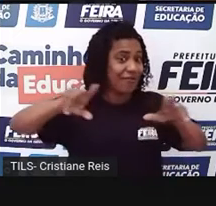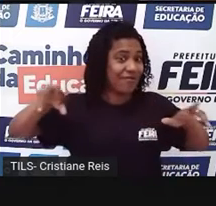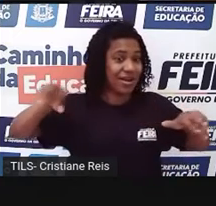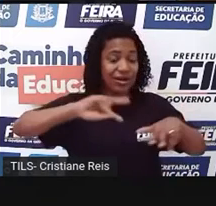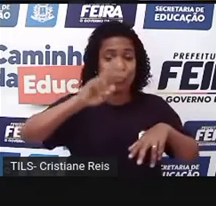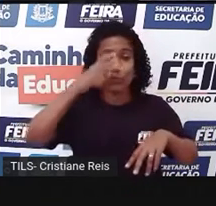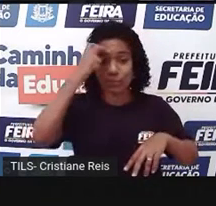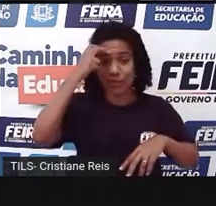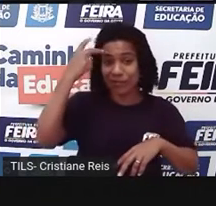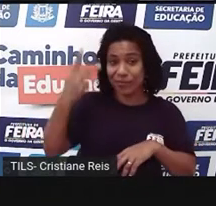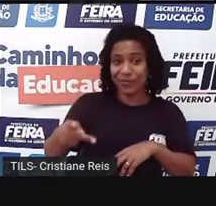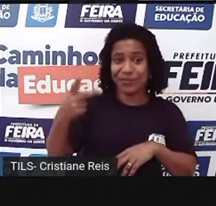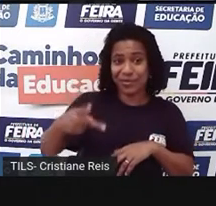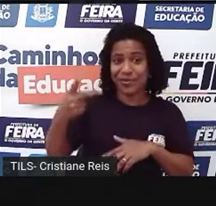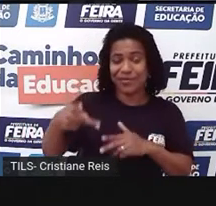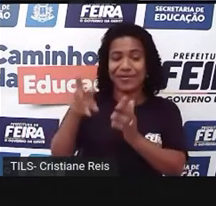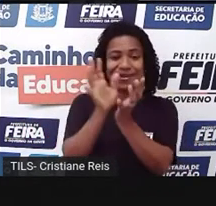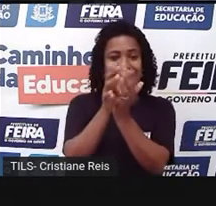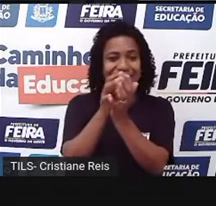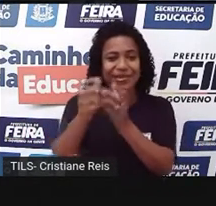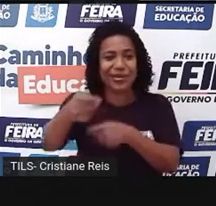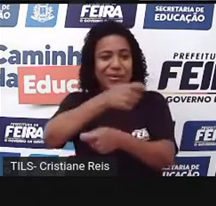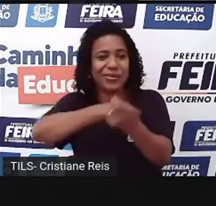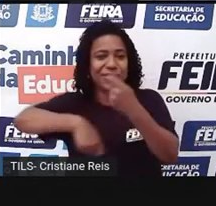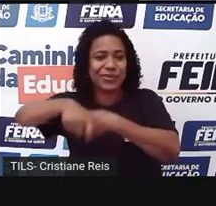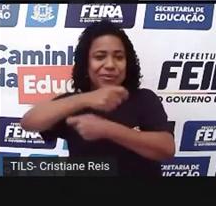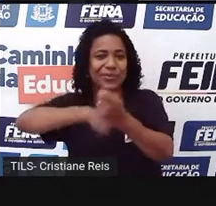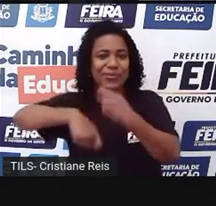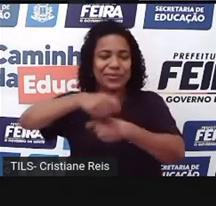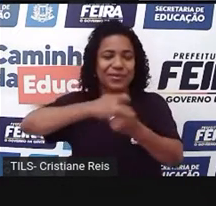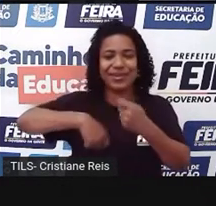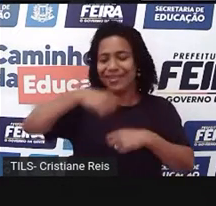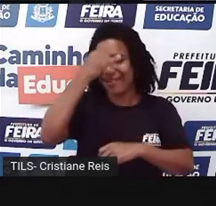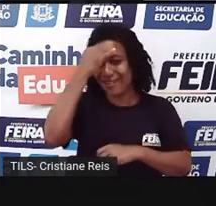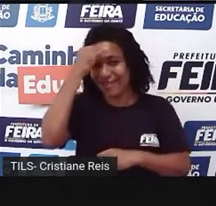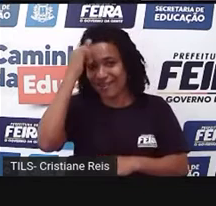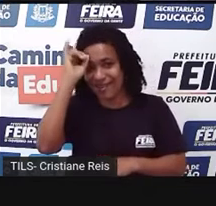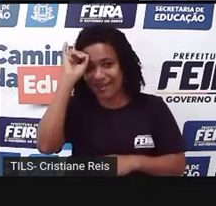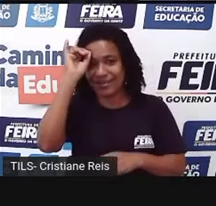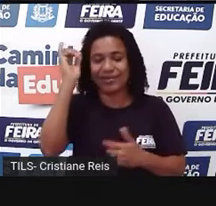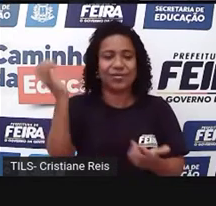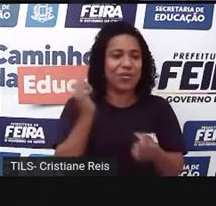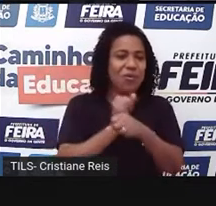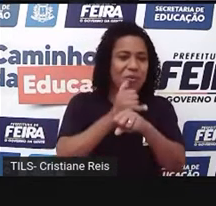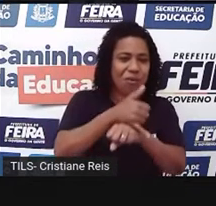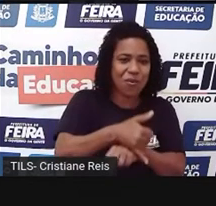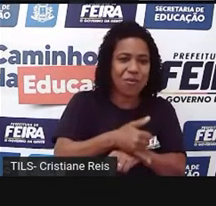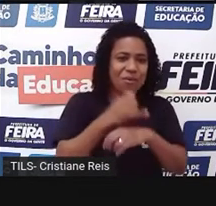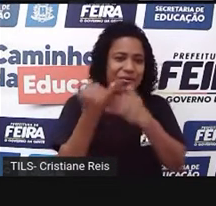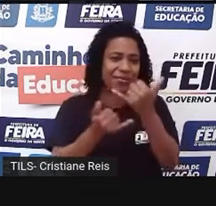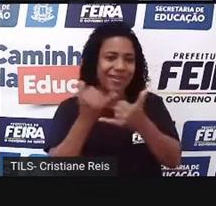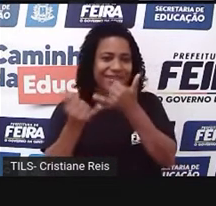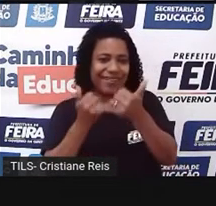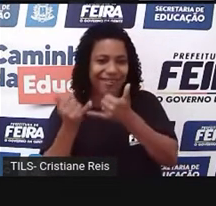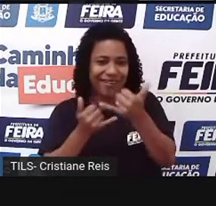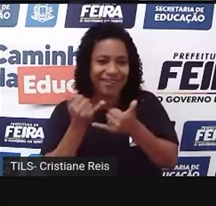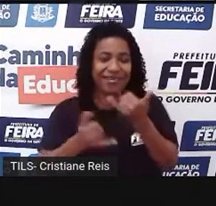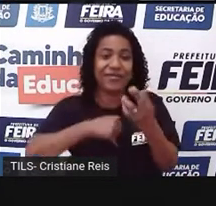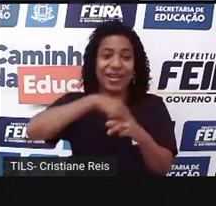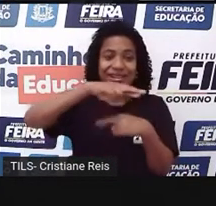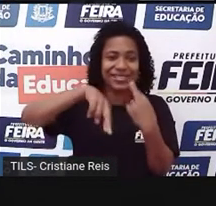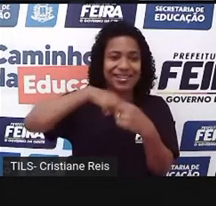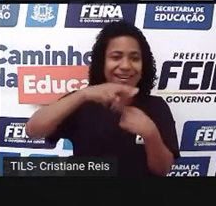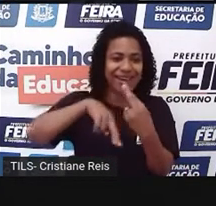continuam vivos no comércio, de gado, de produtos de couro, nos brinquedos reciclados, nas